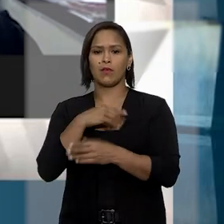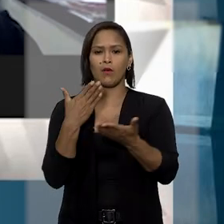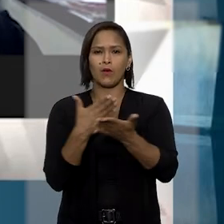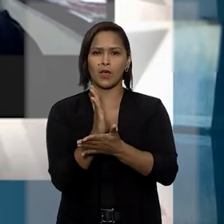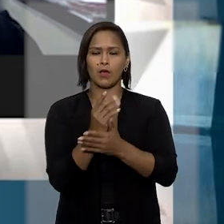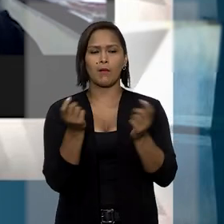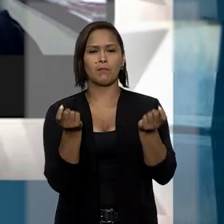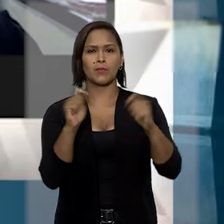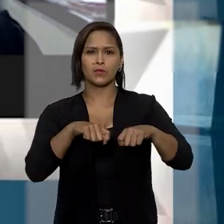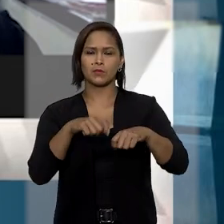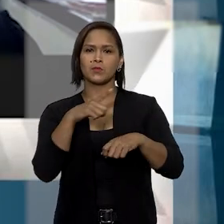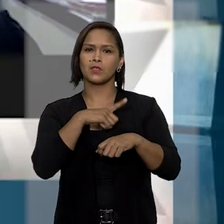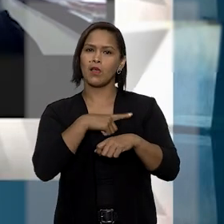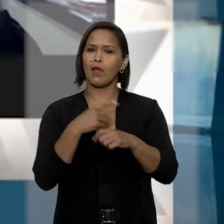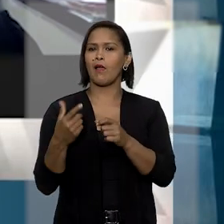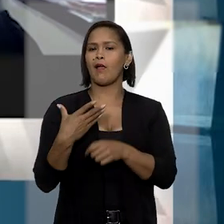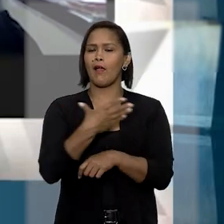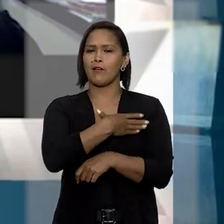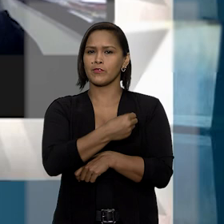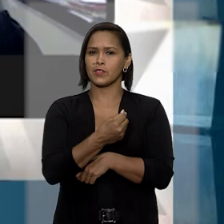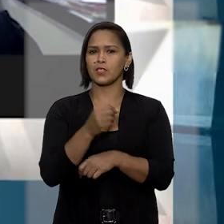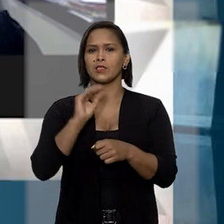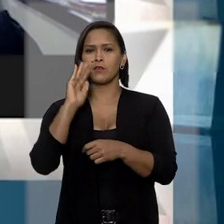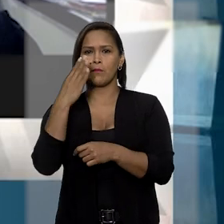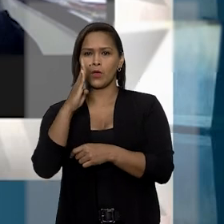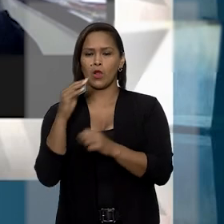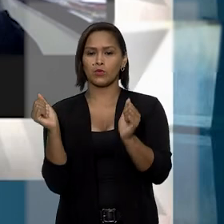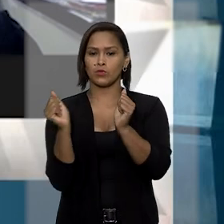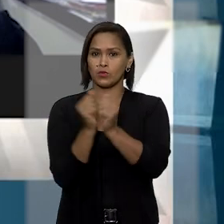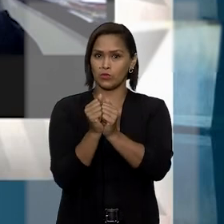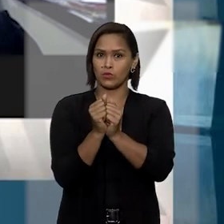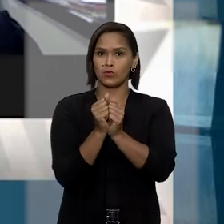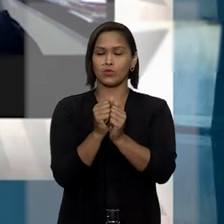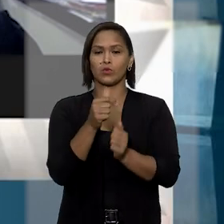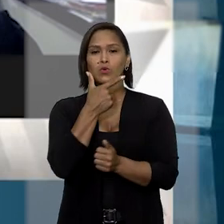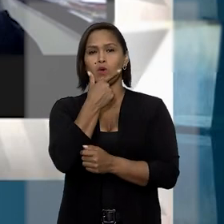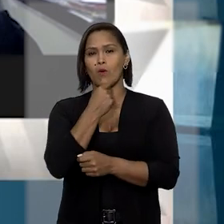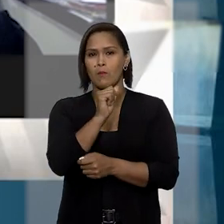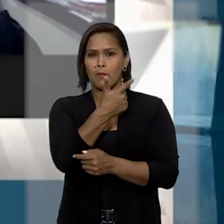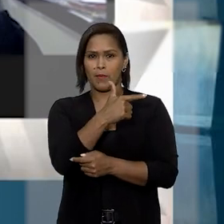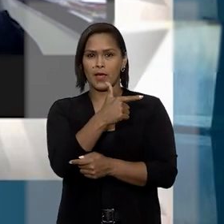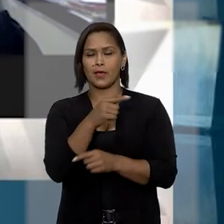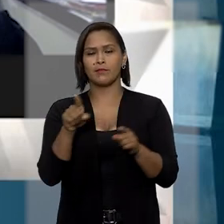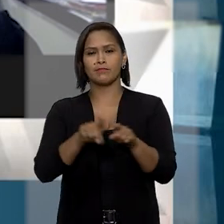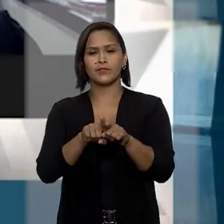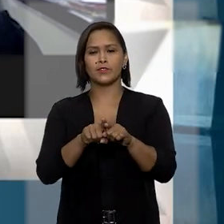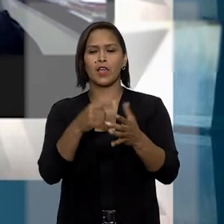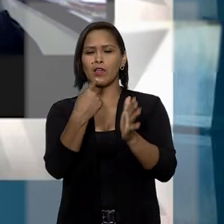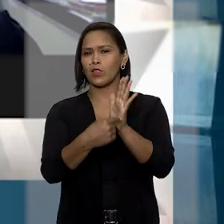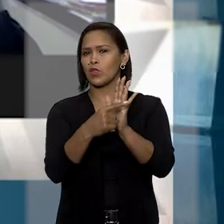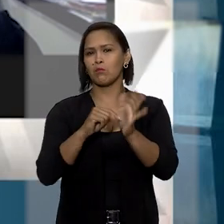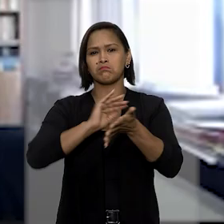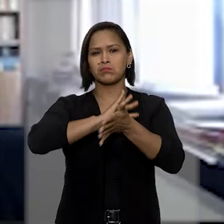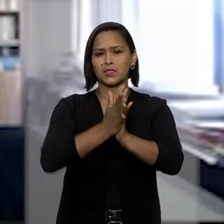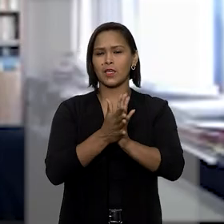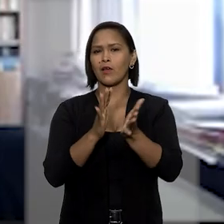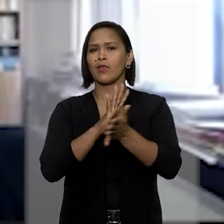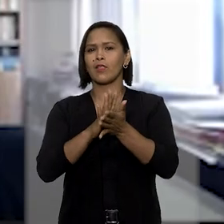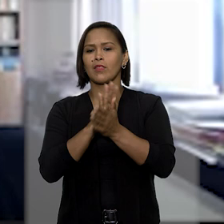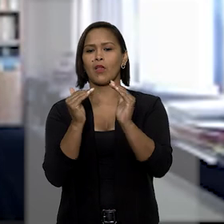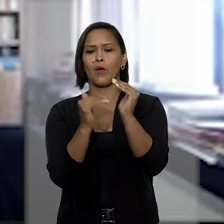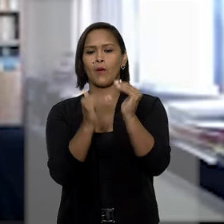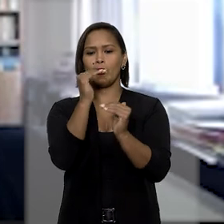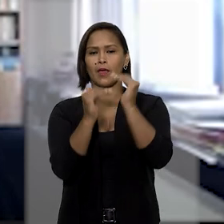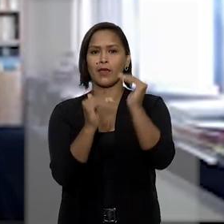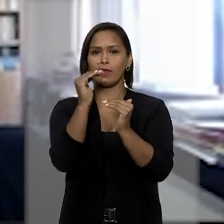ao reconhecer a possibilidade da filiação biológica em conjunto com a sócio-afetiva, vedou qualquer discriminação ou